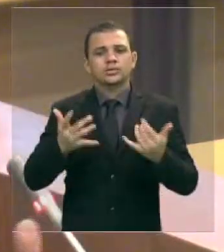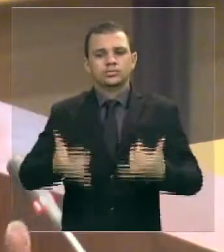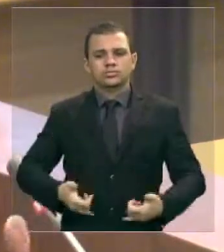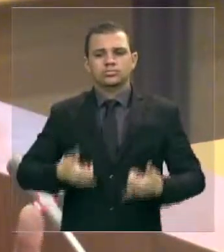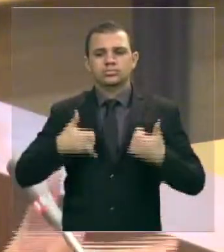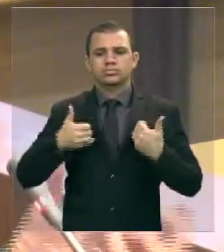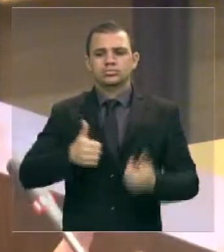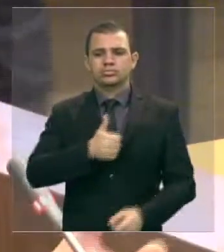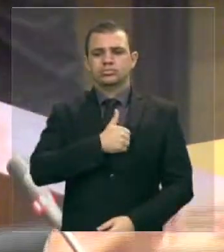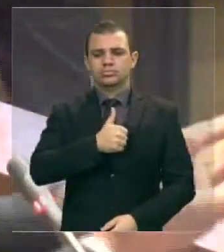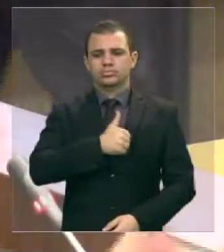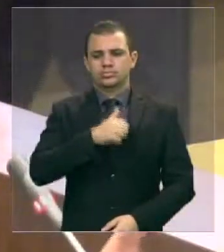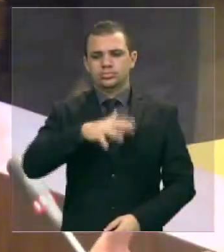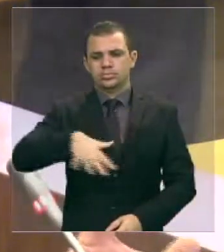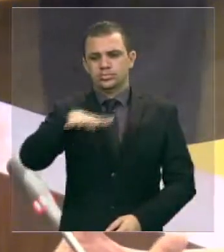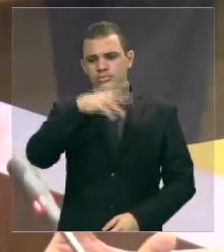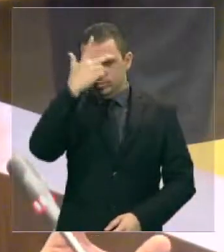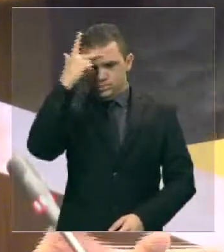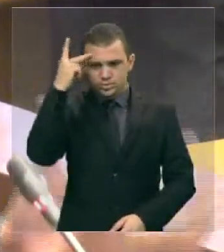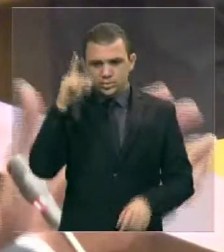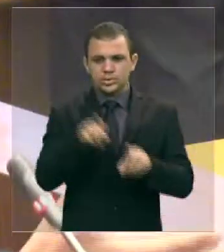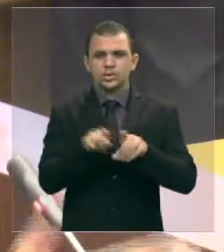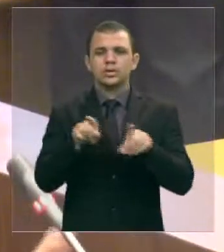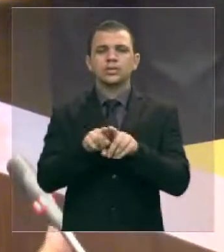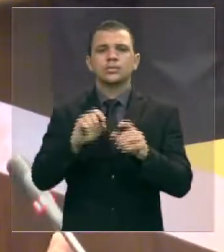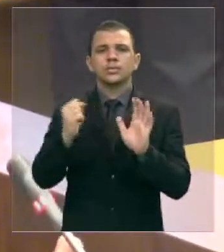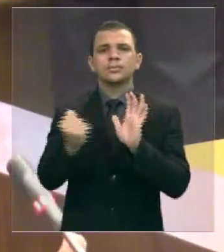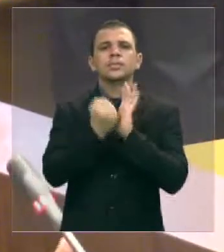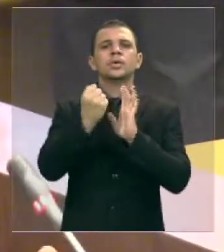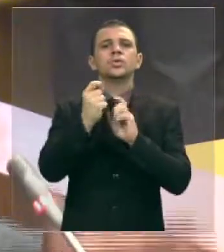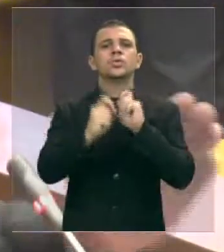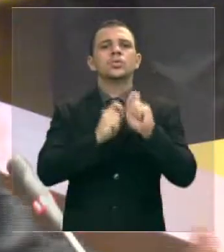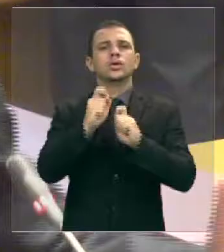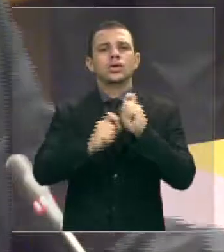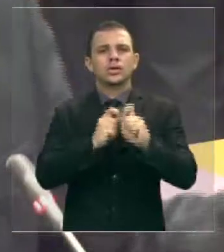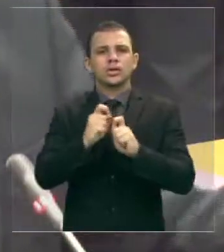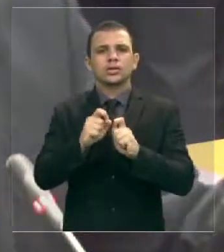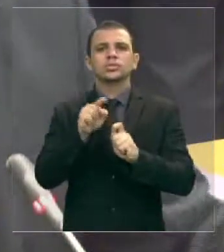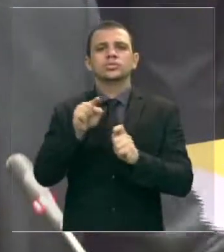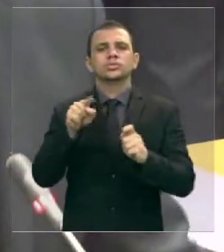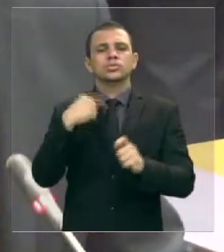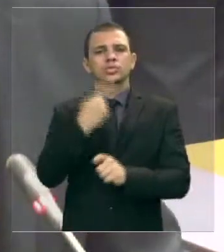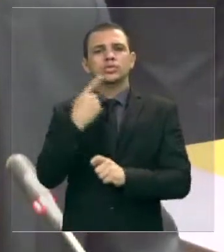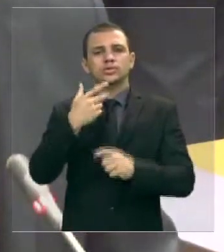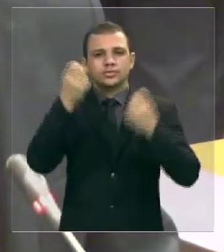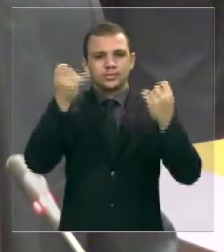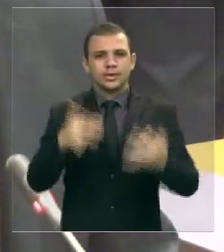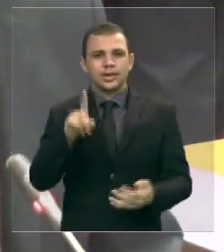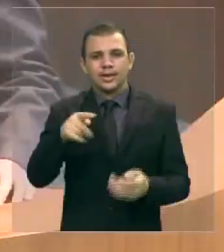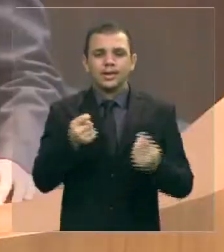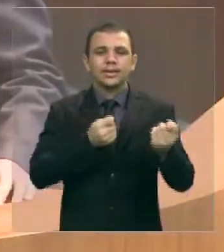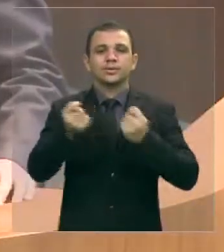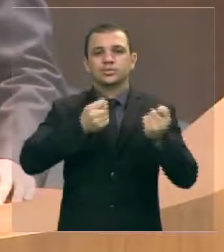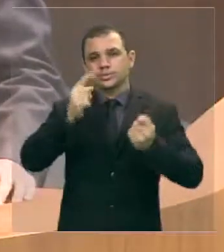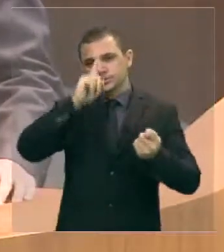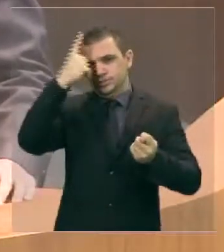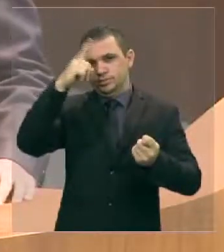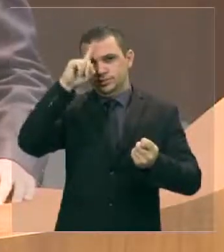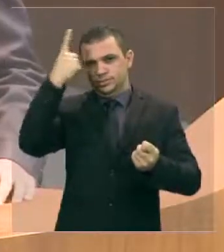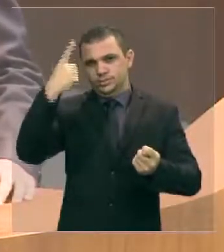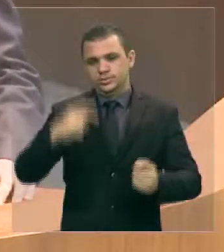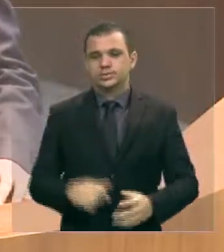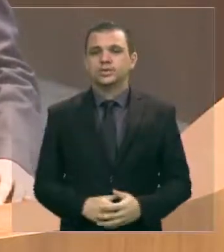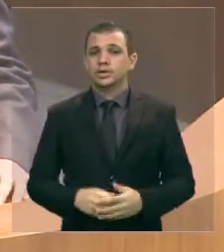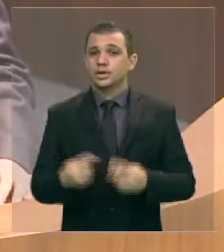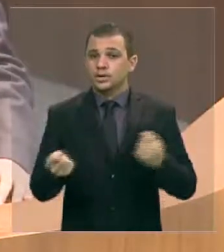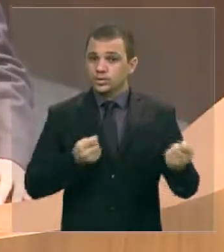mesmo tempo impacta positivamente naquilo que nós chamamos de economia criativa que é uma economia que